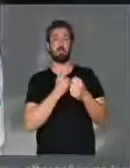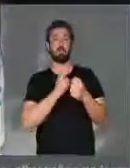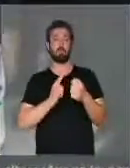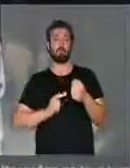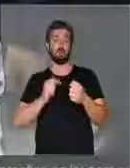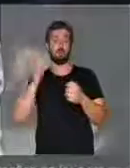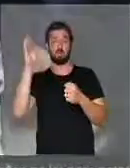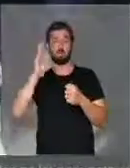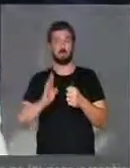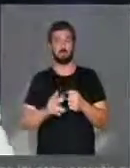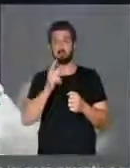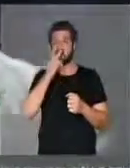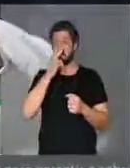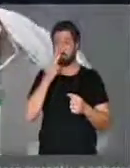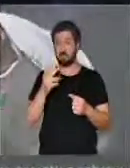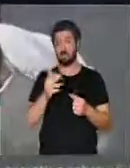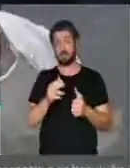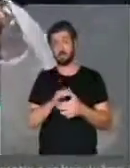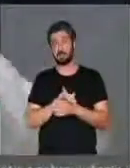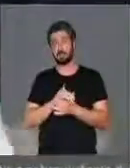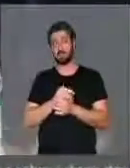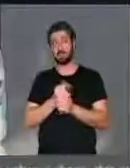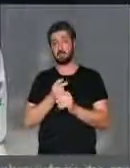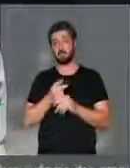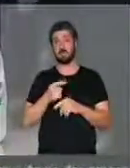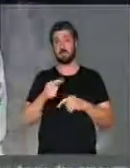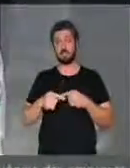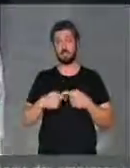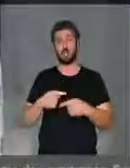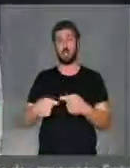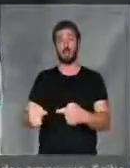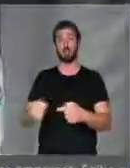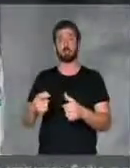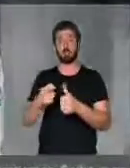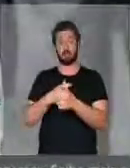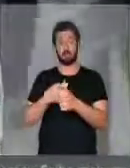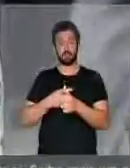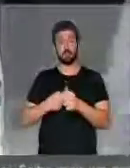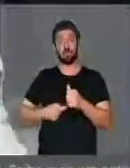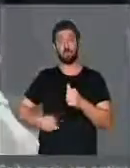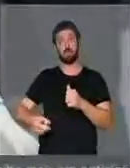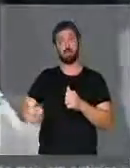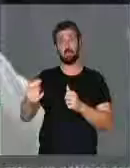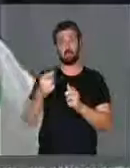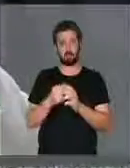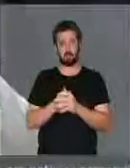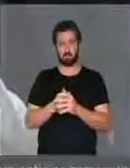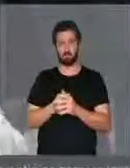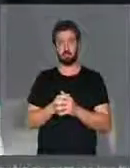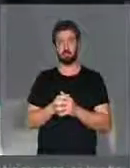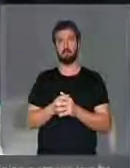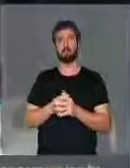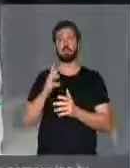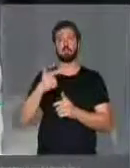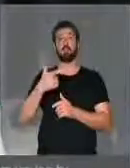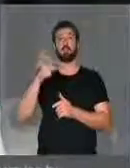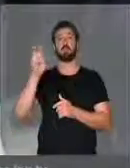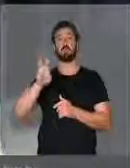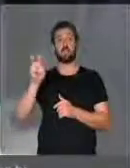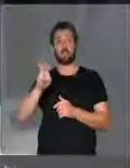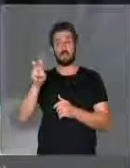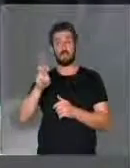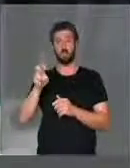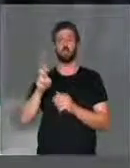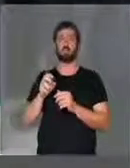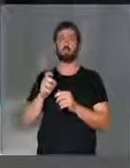brasileiro. Pois parece que nessa rolagem permanente de dívidas, esse é o 25º refis